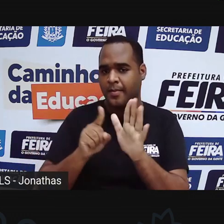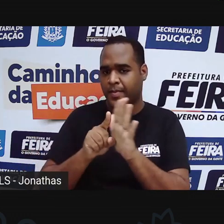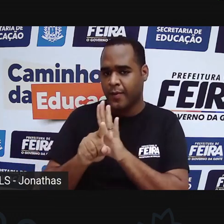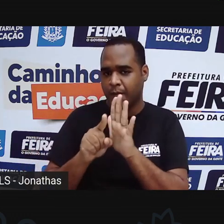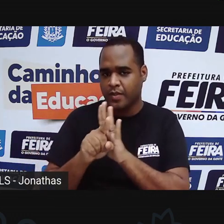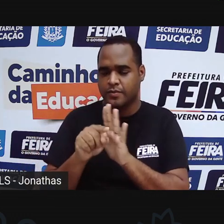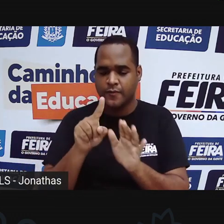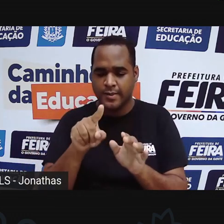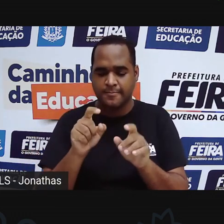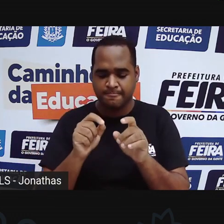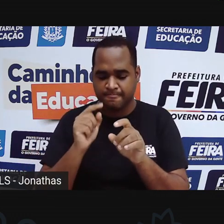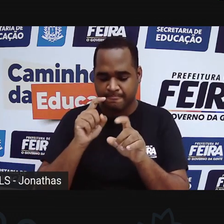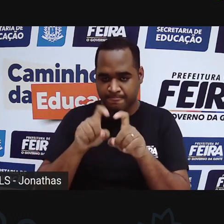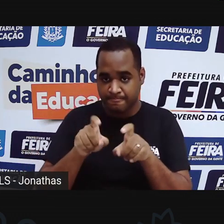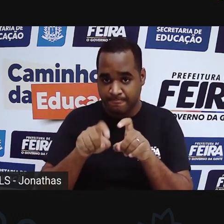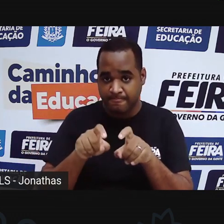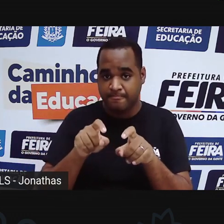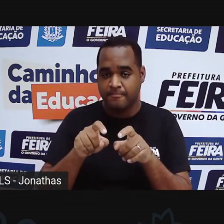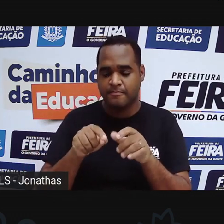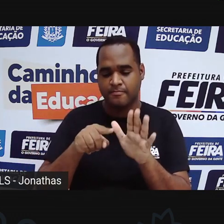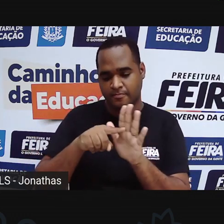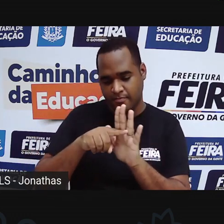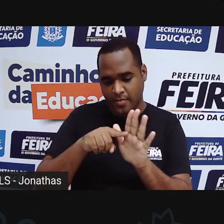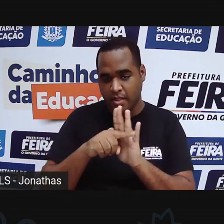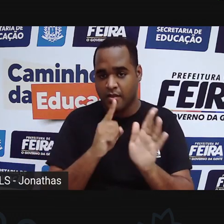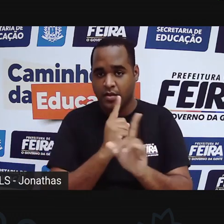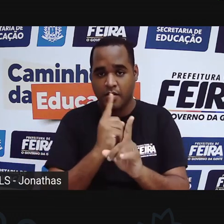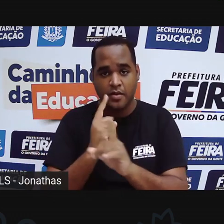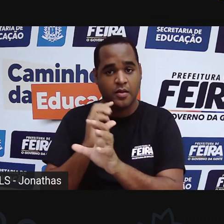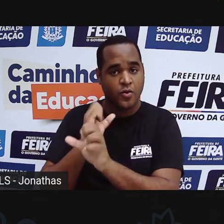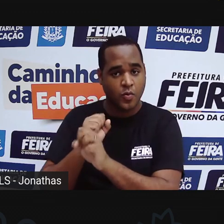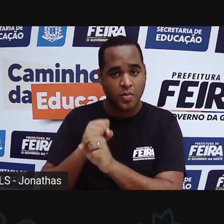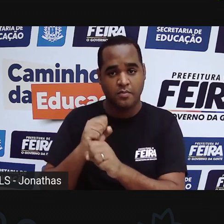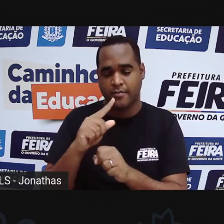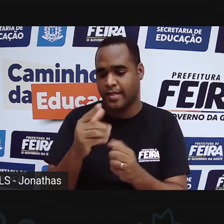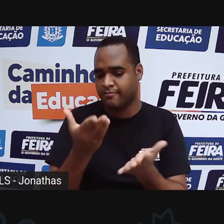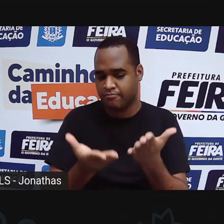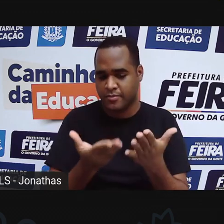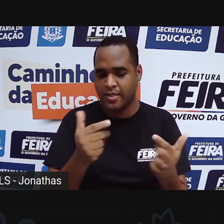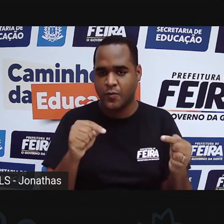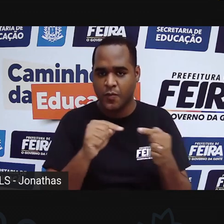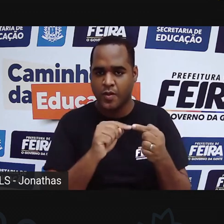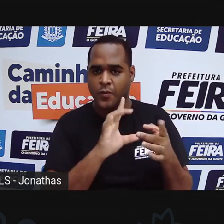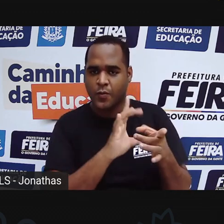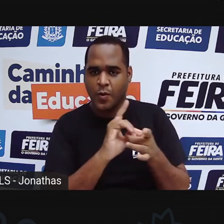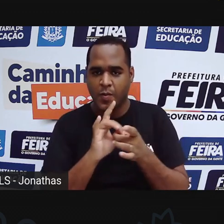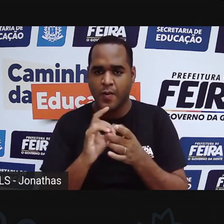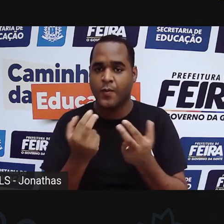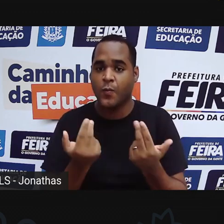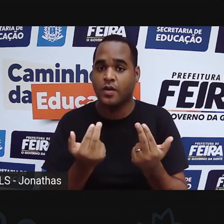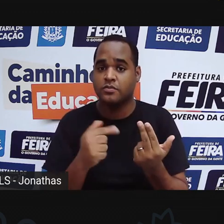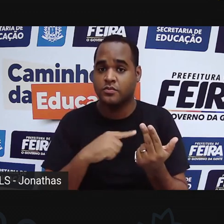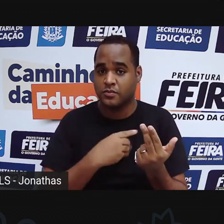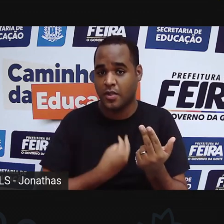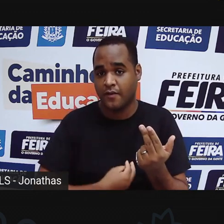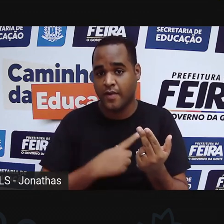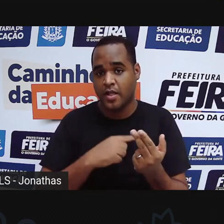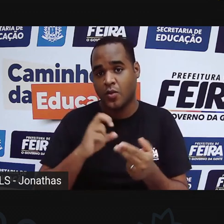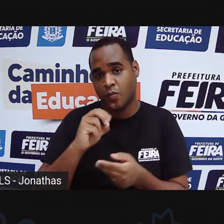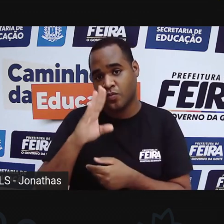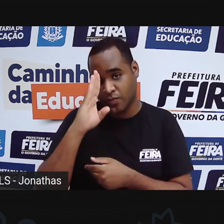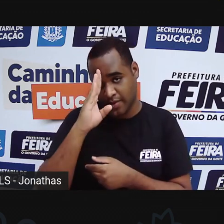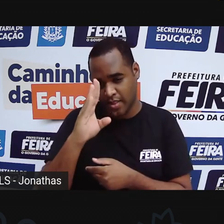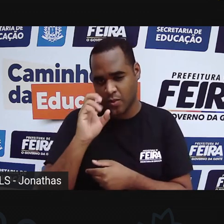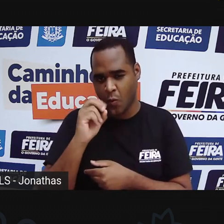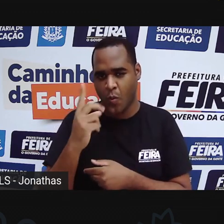analisar se há ou não proporcionalidade entre as grandezas, né? Se tem proporcionalidade, se é direta